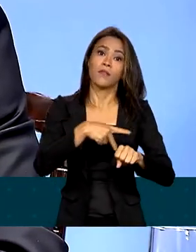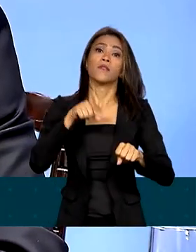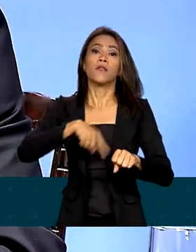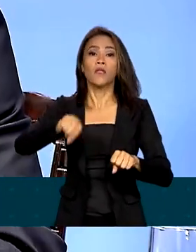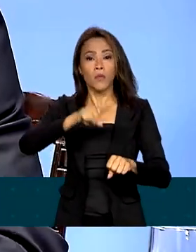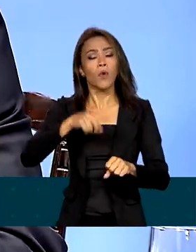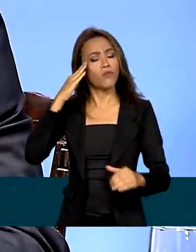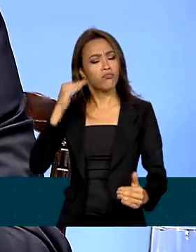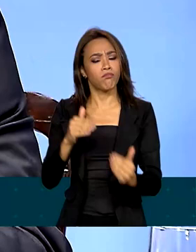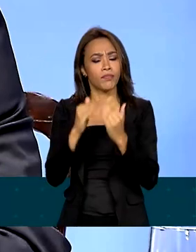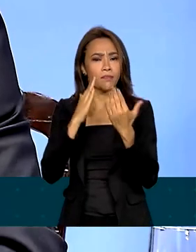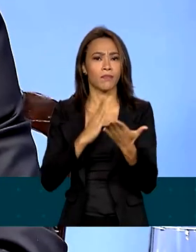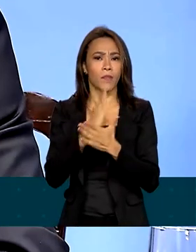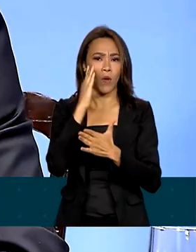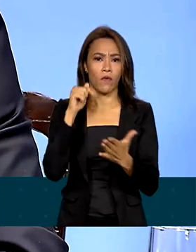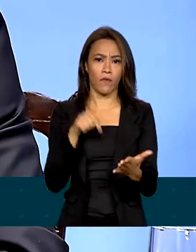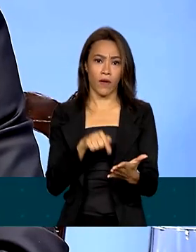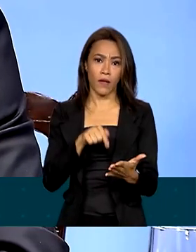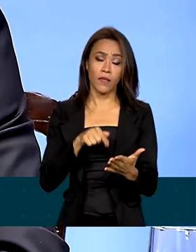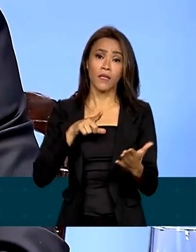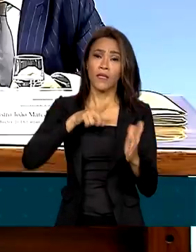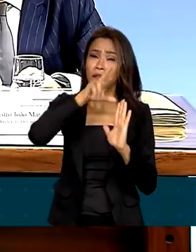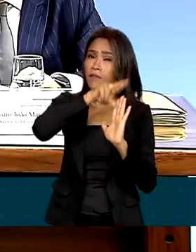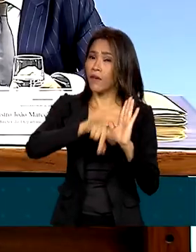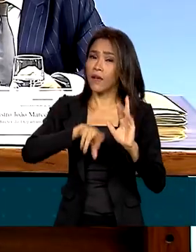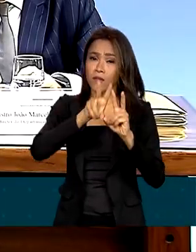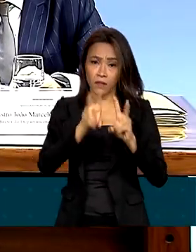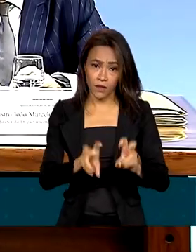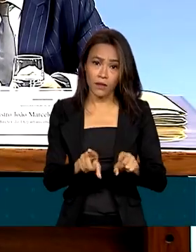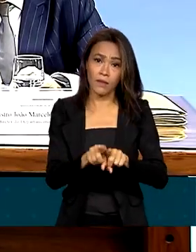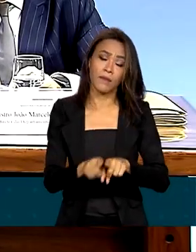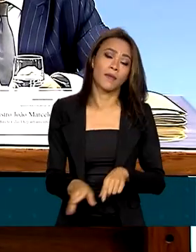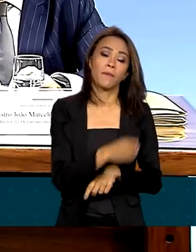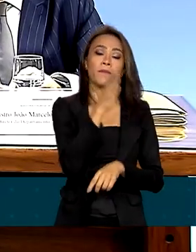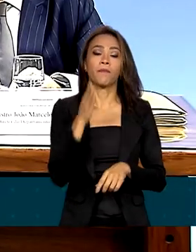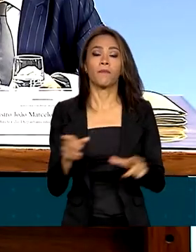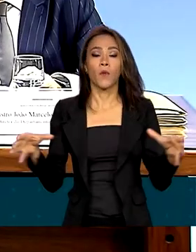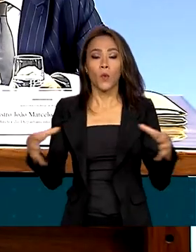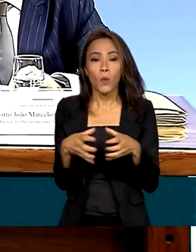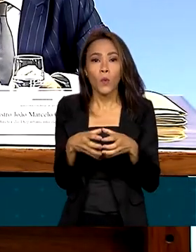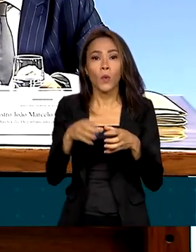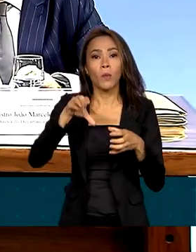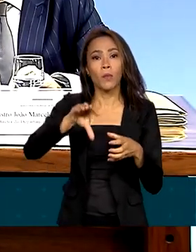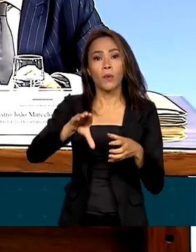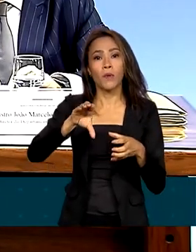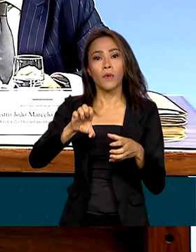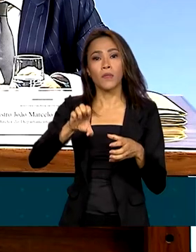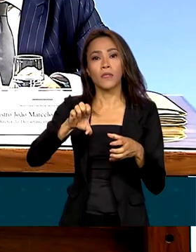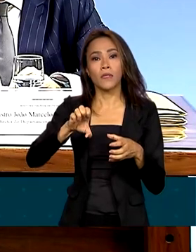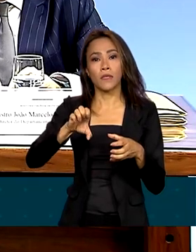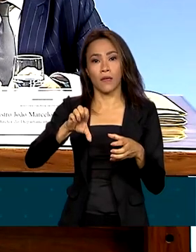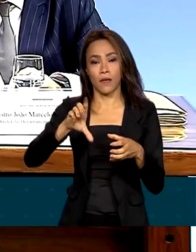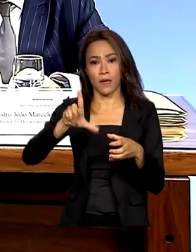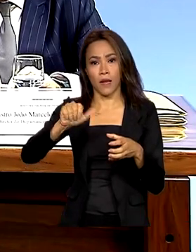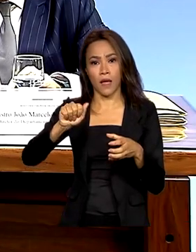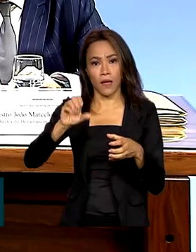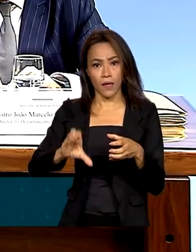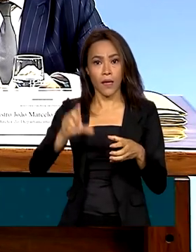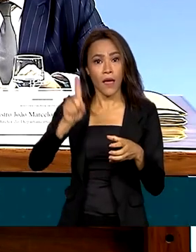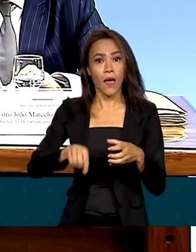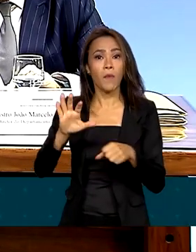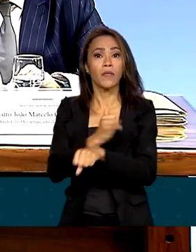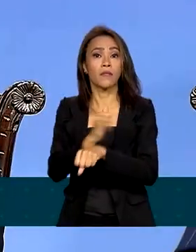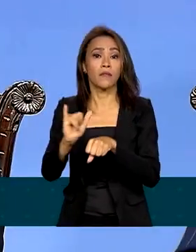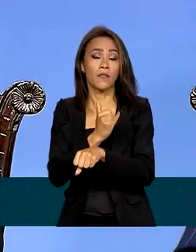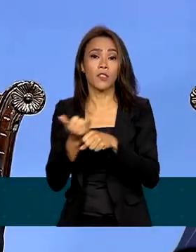de forma consensual que cobrem uma ampla gama de temas. A CELAC também é uma importante ferramenta para o diálogo da América Latina